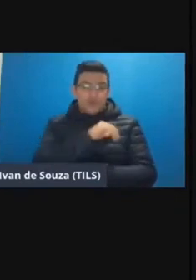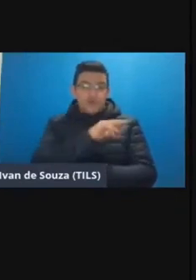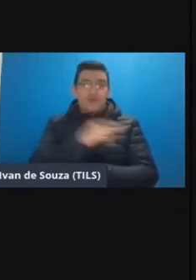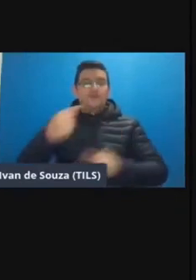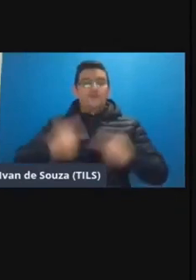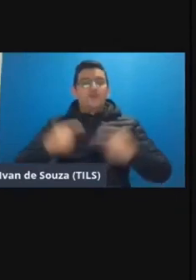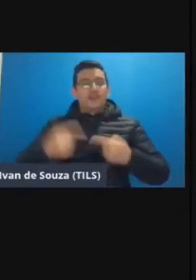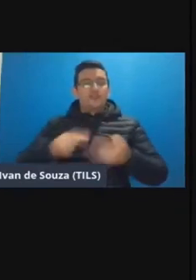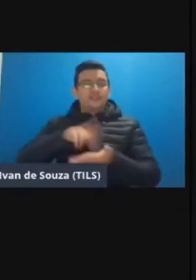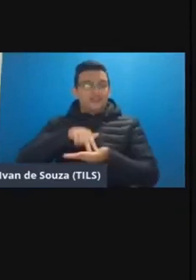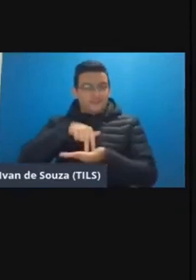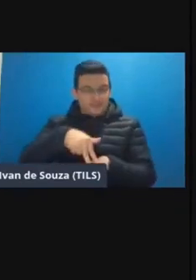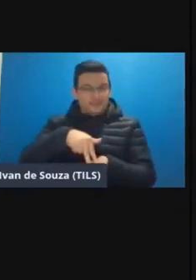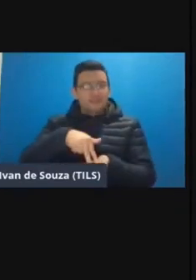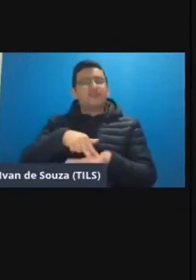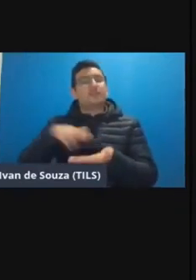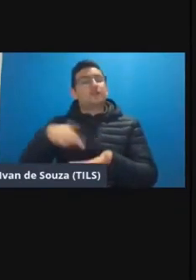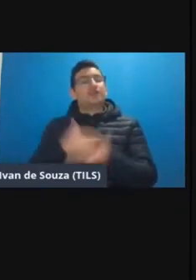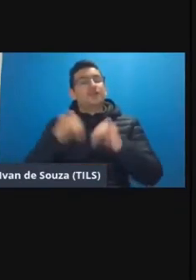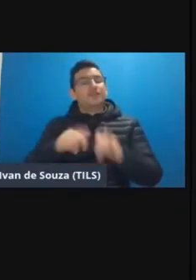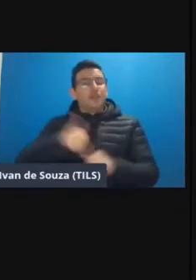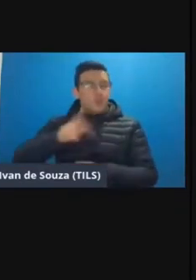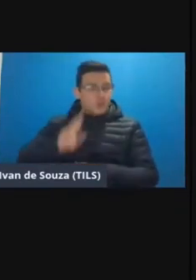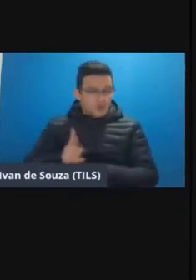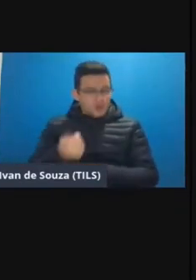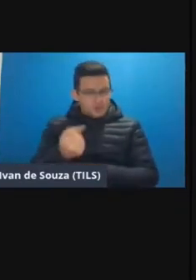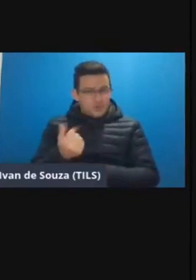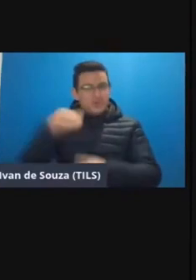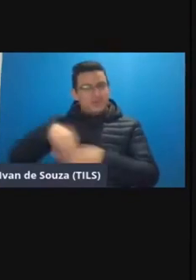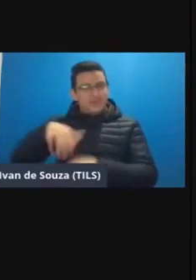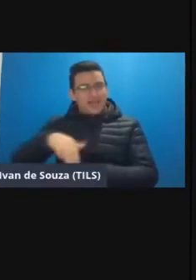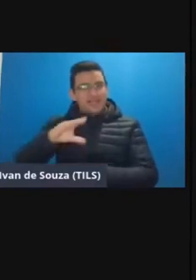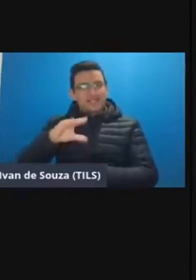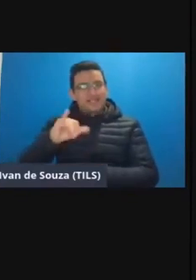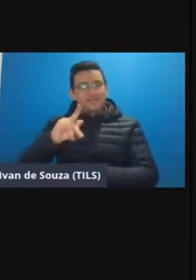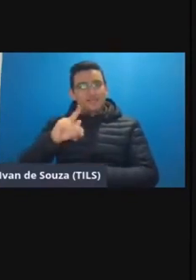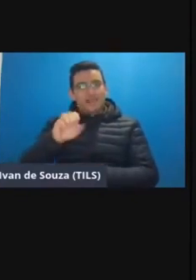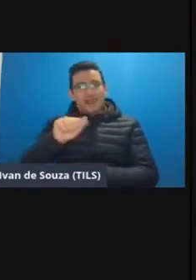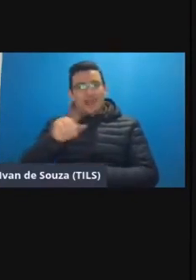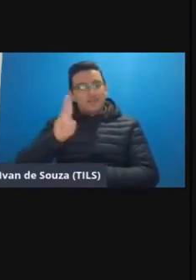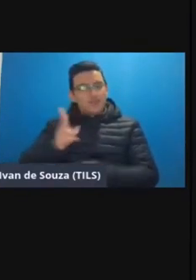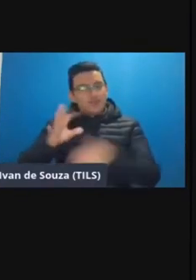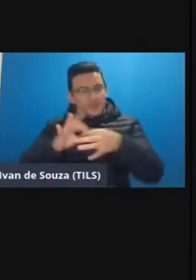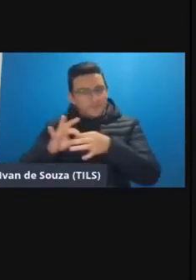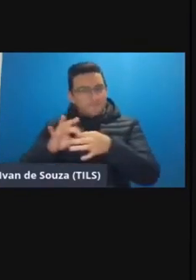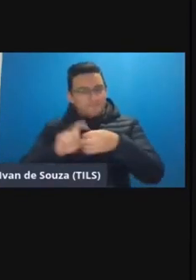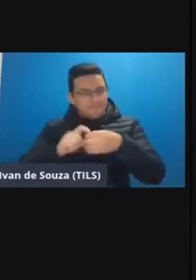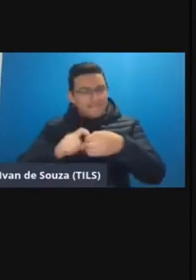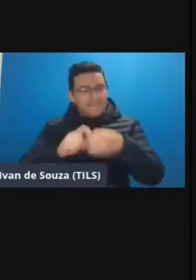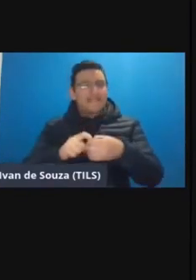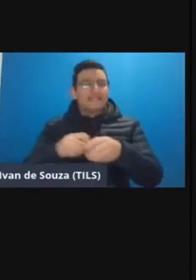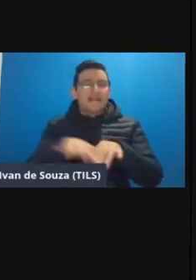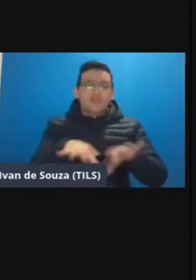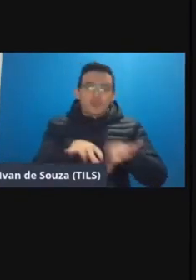afirmativas é a gente diz que eu continuo sendo um pouco da CPAD né a gente continua essa parceria e essa linha formativa é